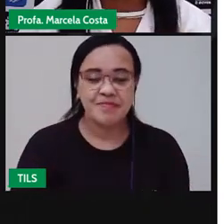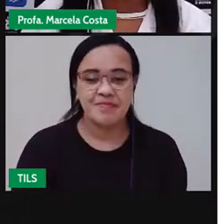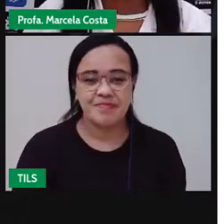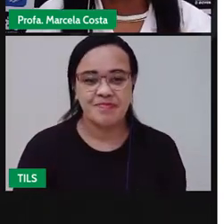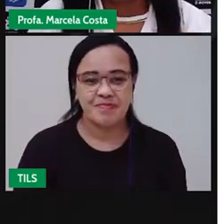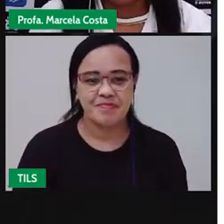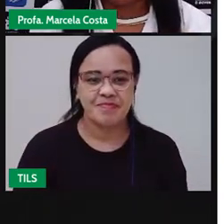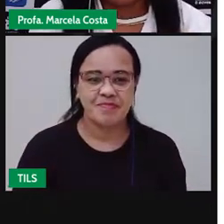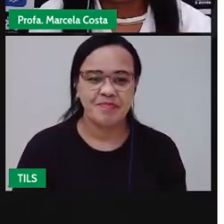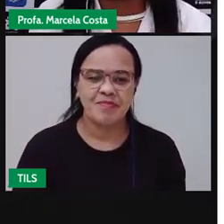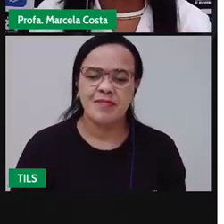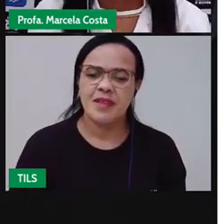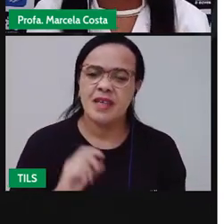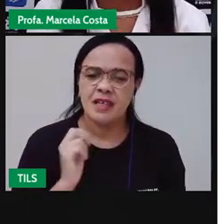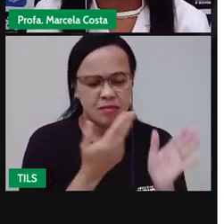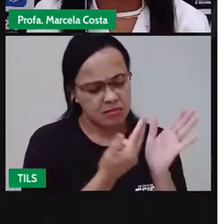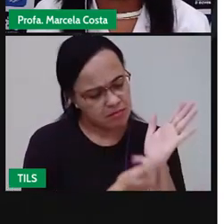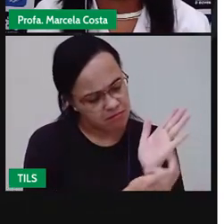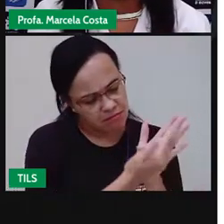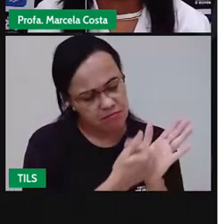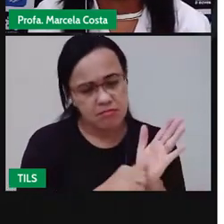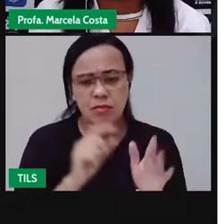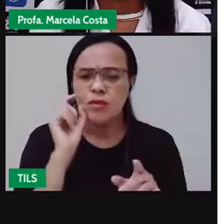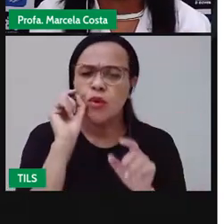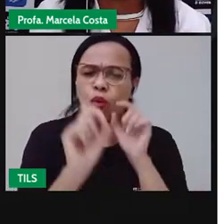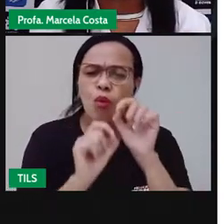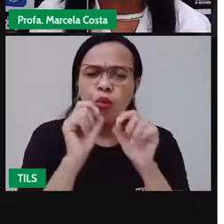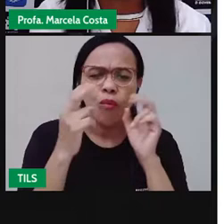O que foi que você observou naquela imagem?